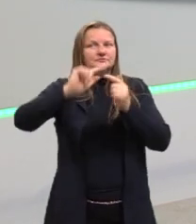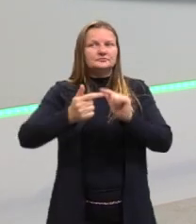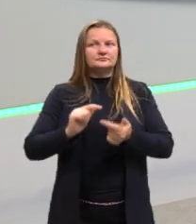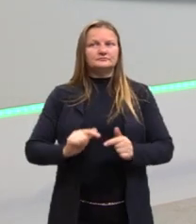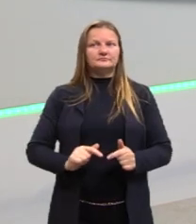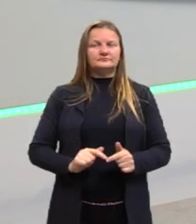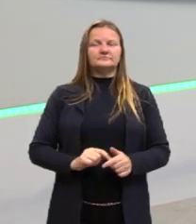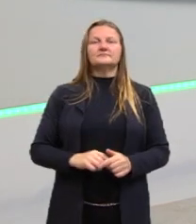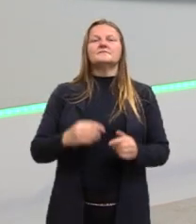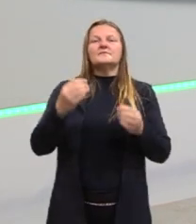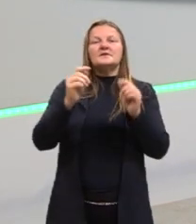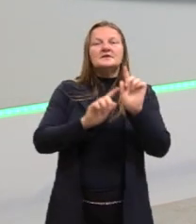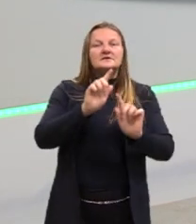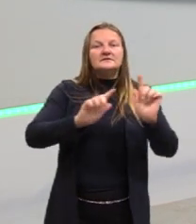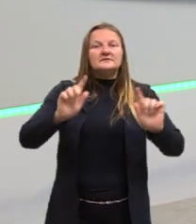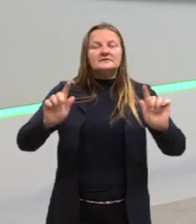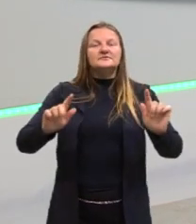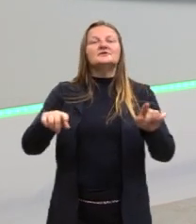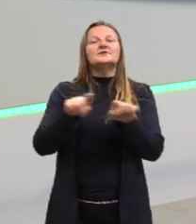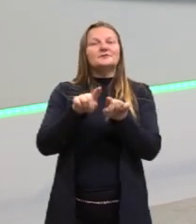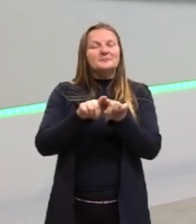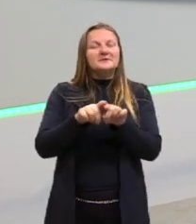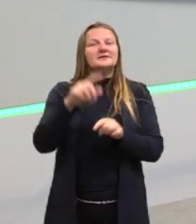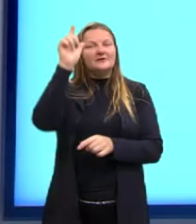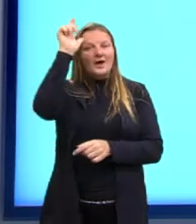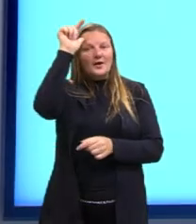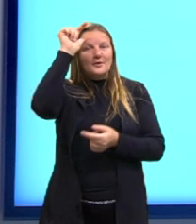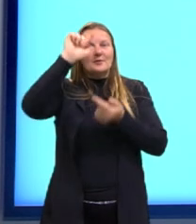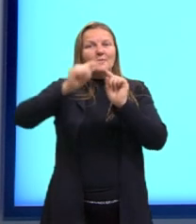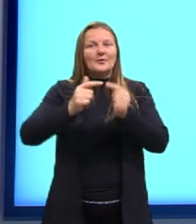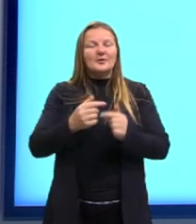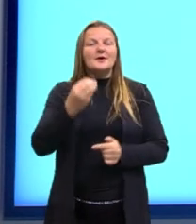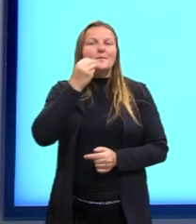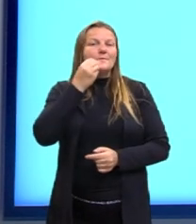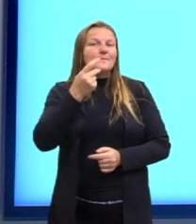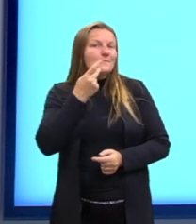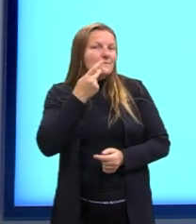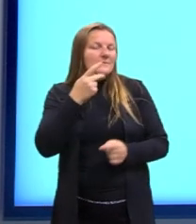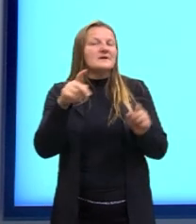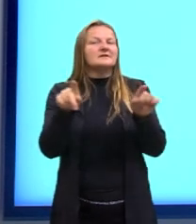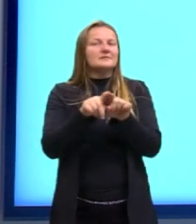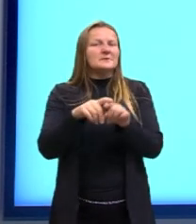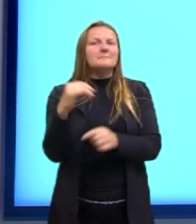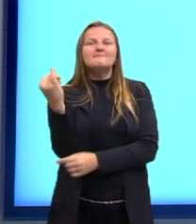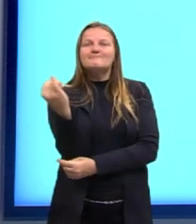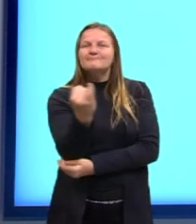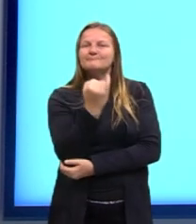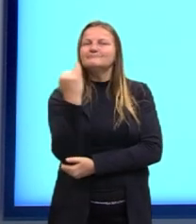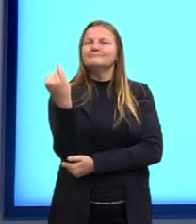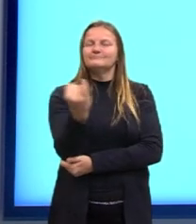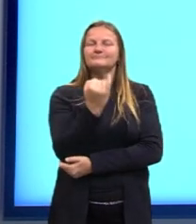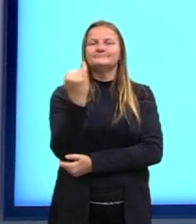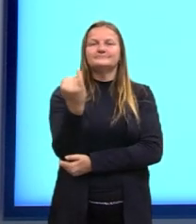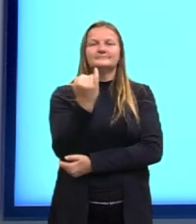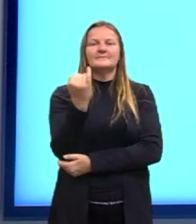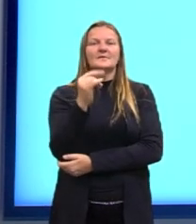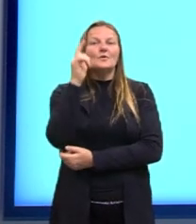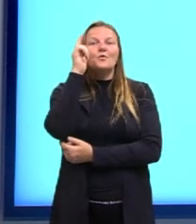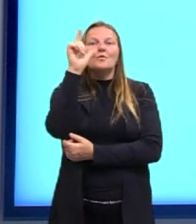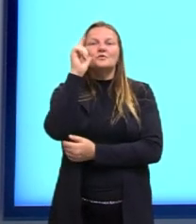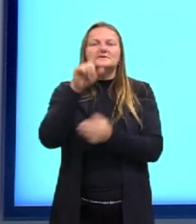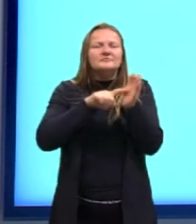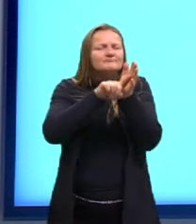E aqui na estatística, essa parte da lógica e também a probabilidade, são essenciais para a gente conseguir